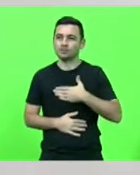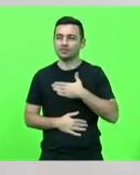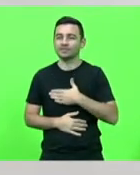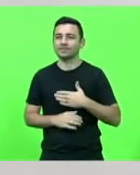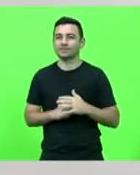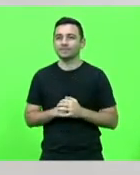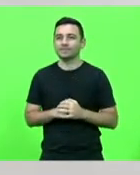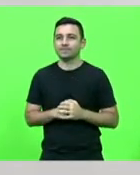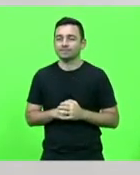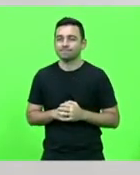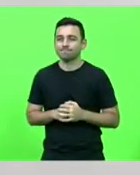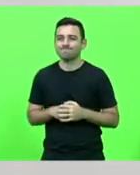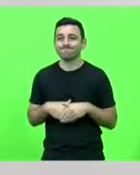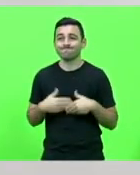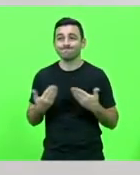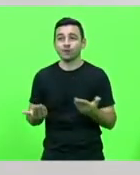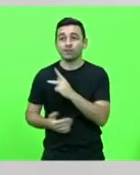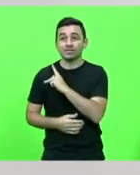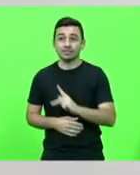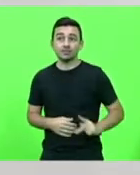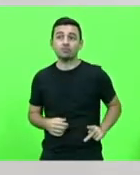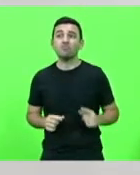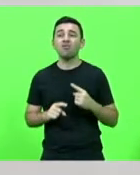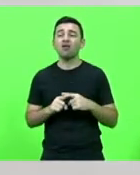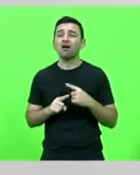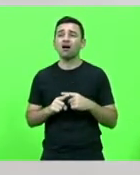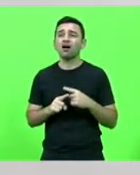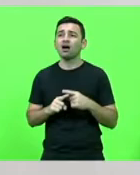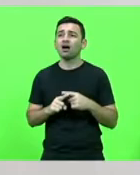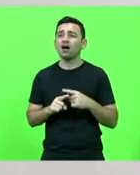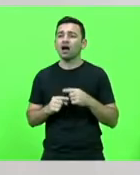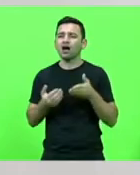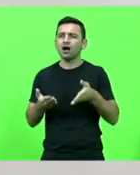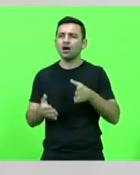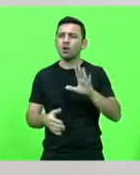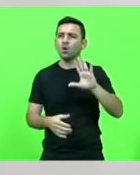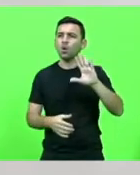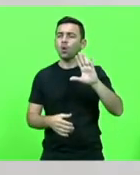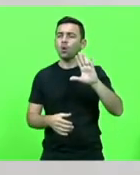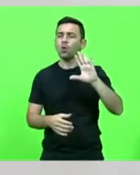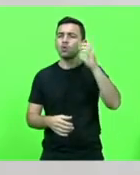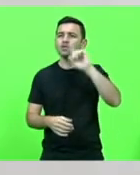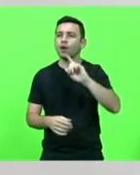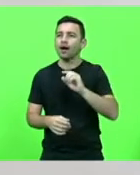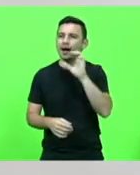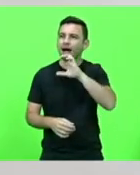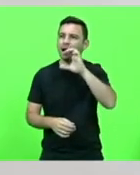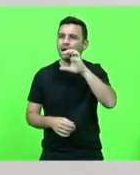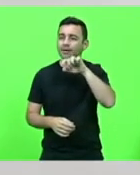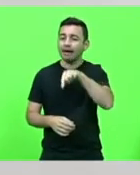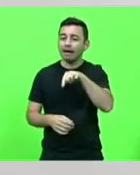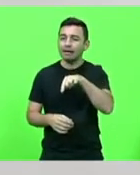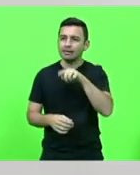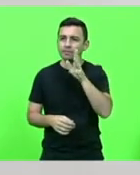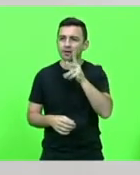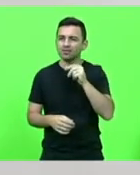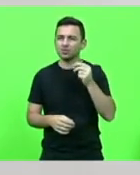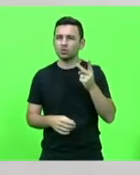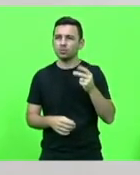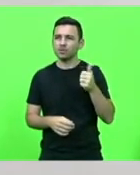assim presidente por que que não aconteceu mais rápido no período de 2013